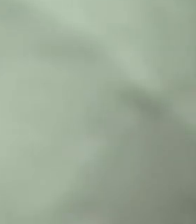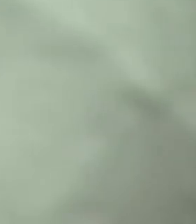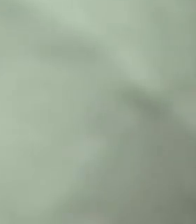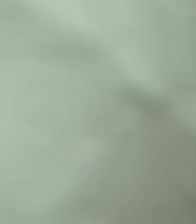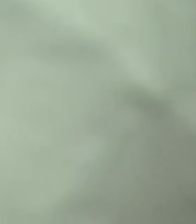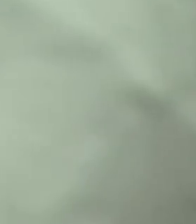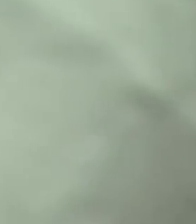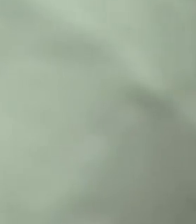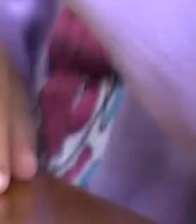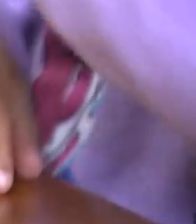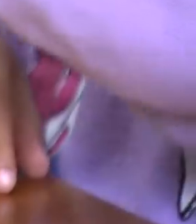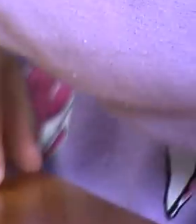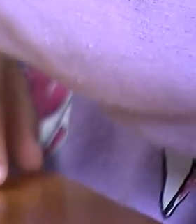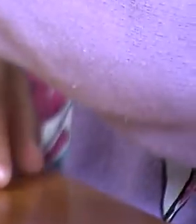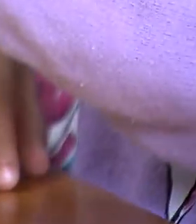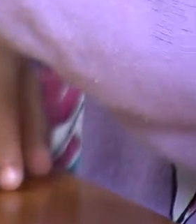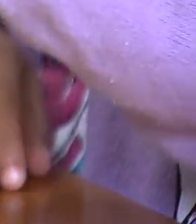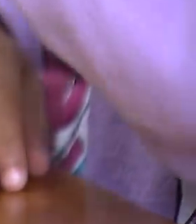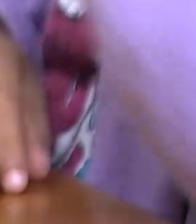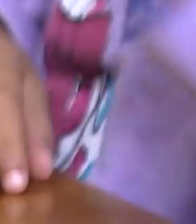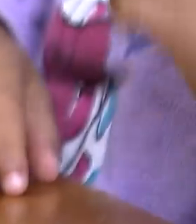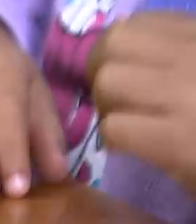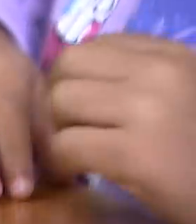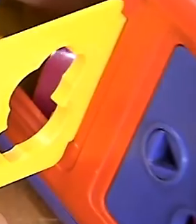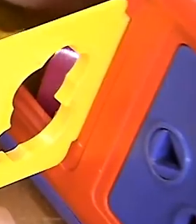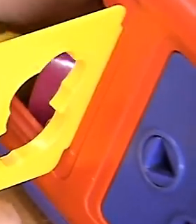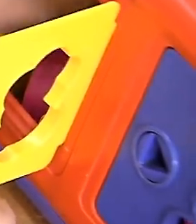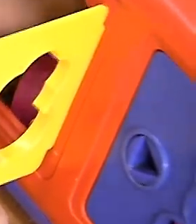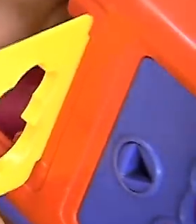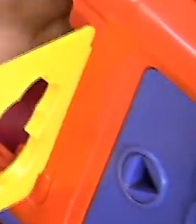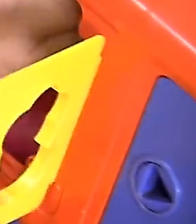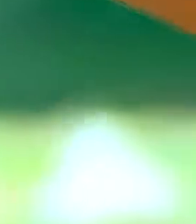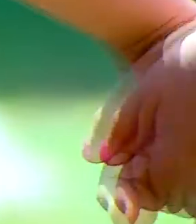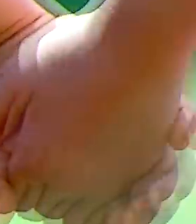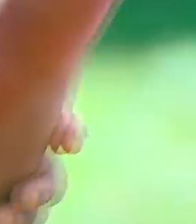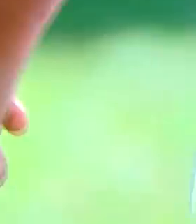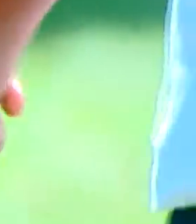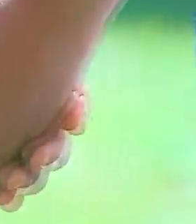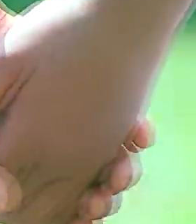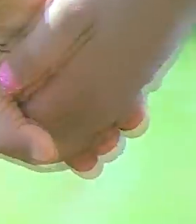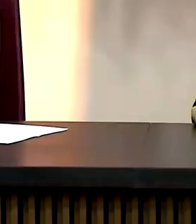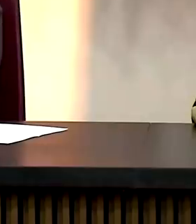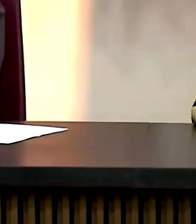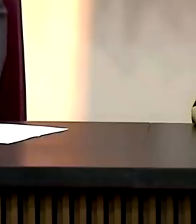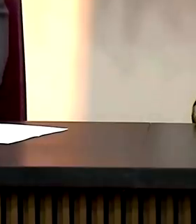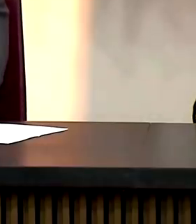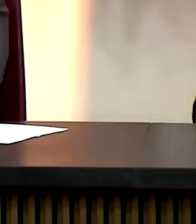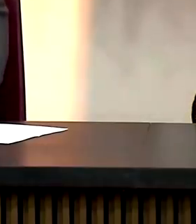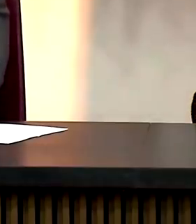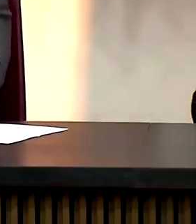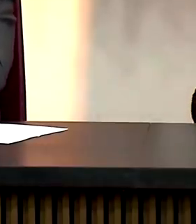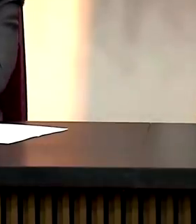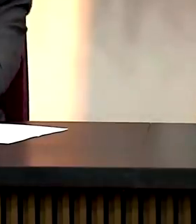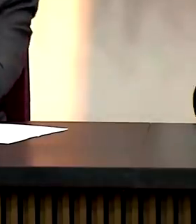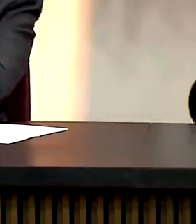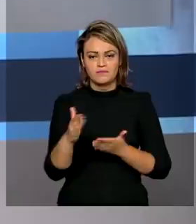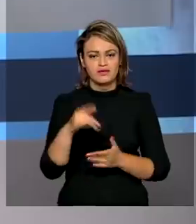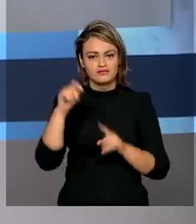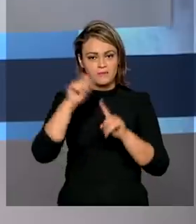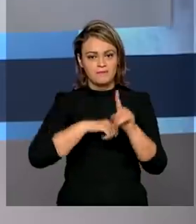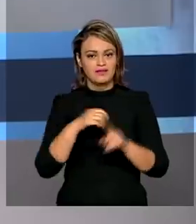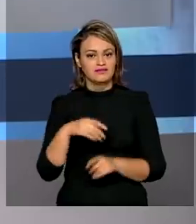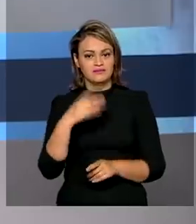todo o Brasil. O governo faz um alerta sobre violência contra crianças e adolescentes e lança o Maio Laranja.